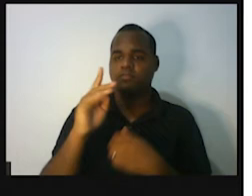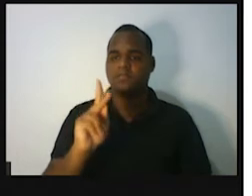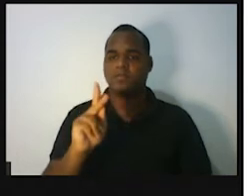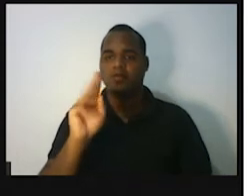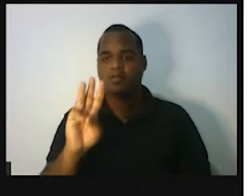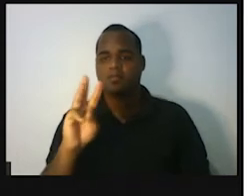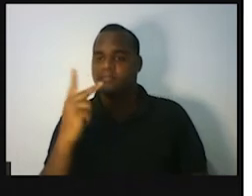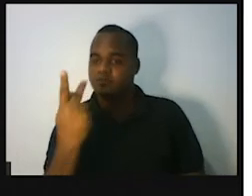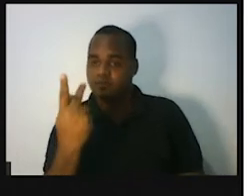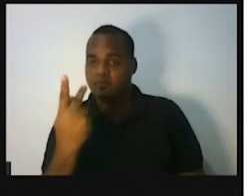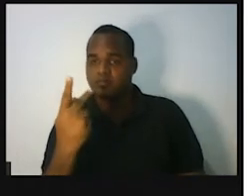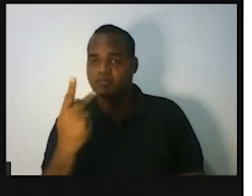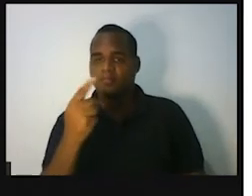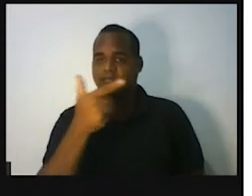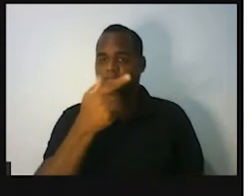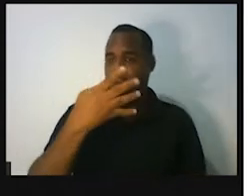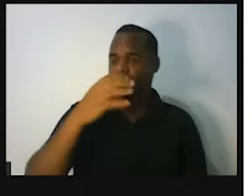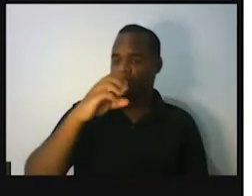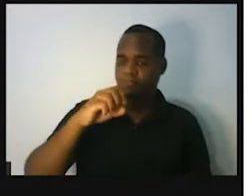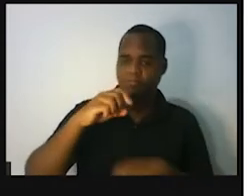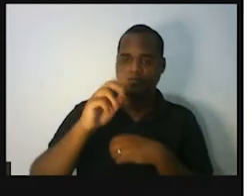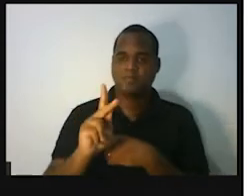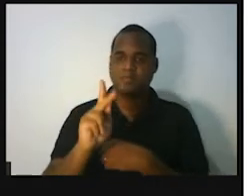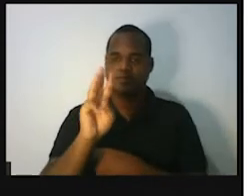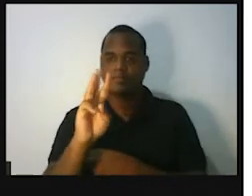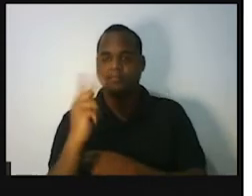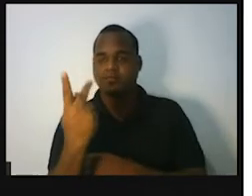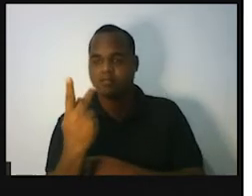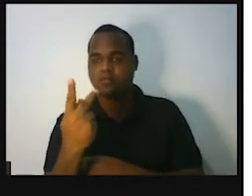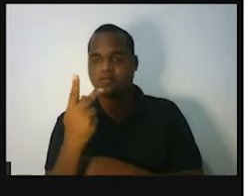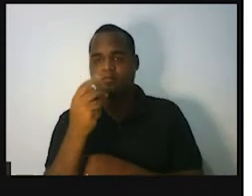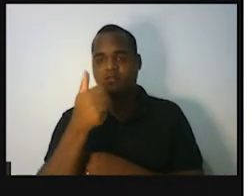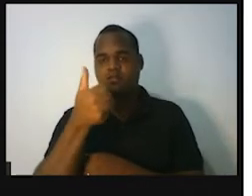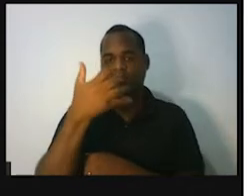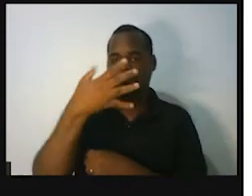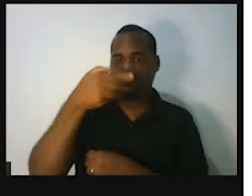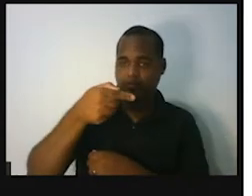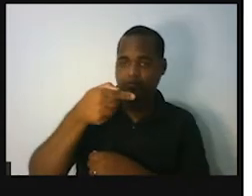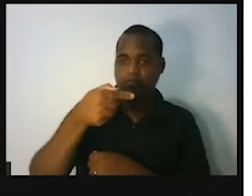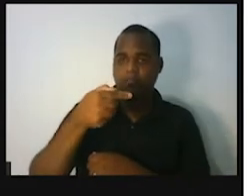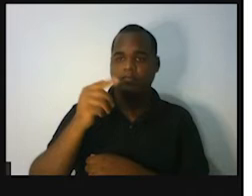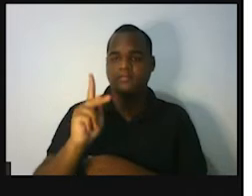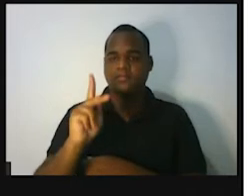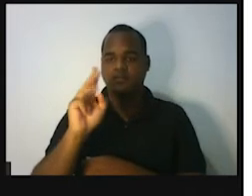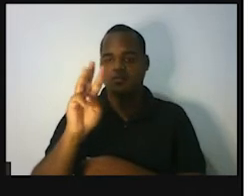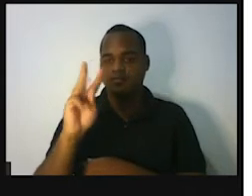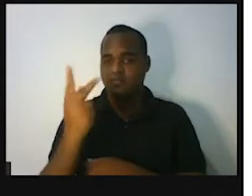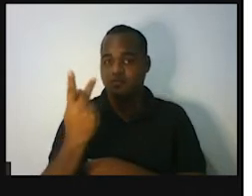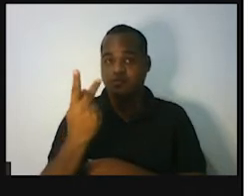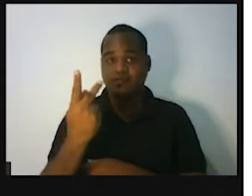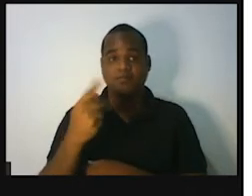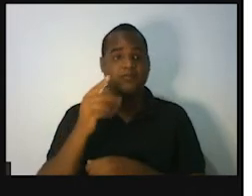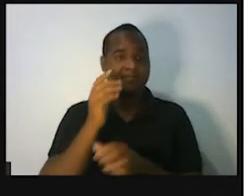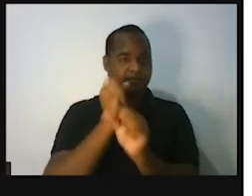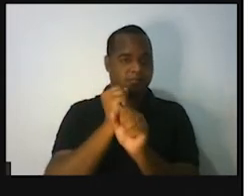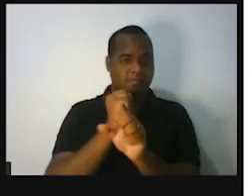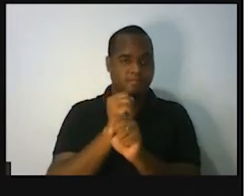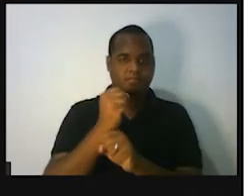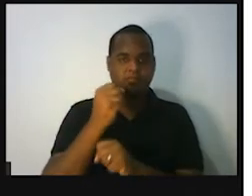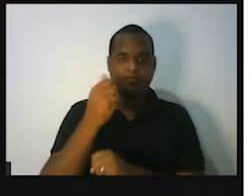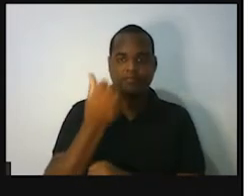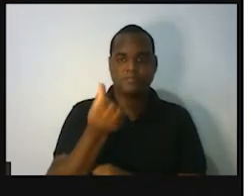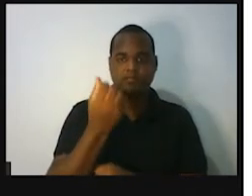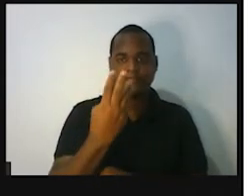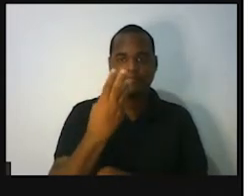240 kilowatt-hora com 147 kilowatt-hora. Eu já fiz essa soma, tá dando 631.